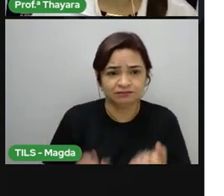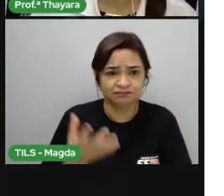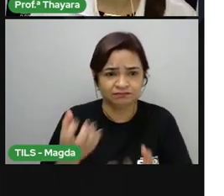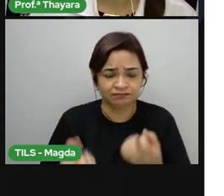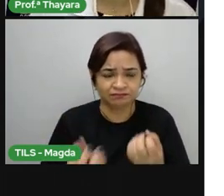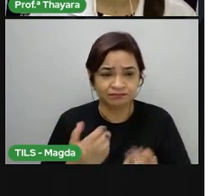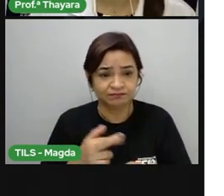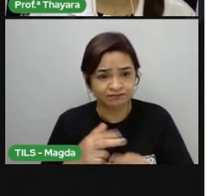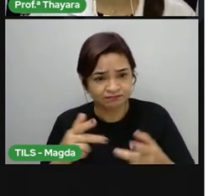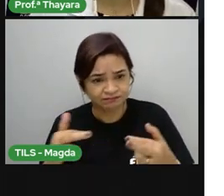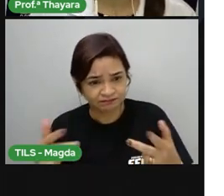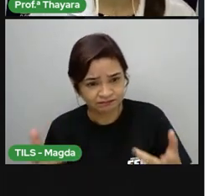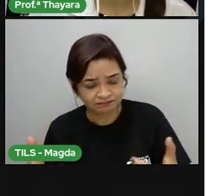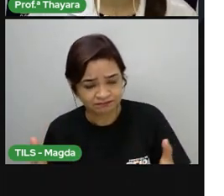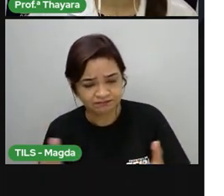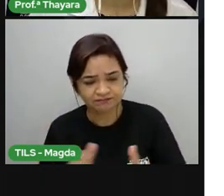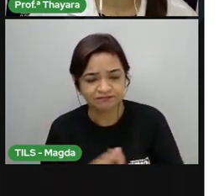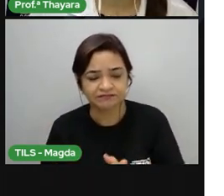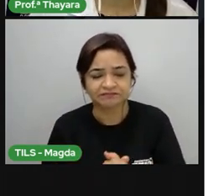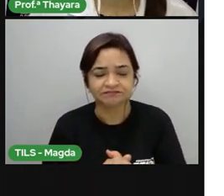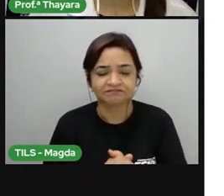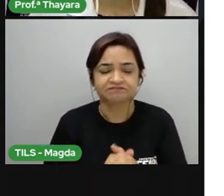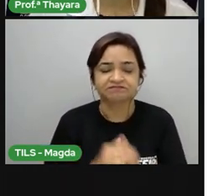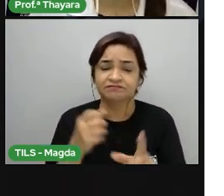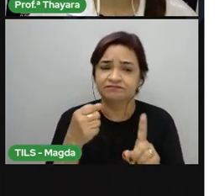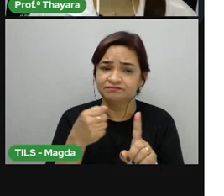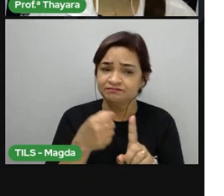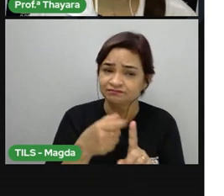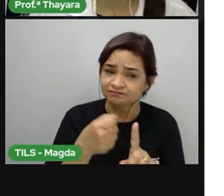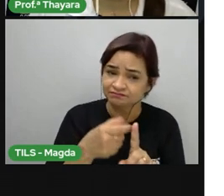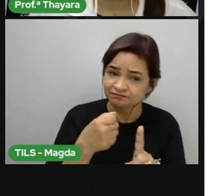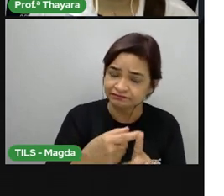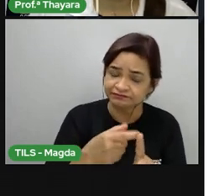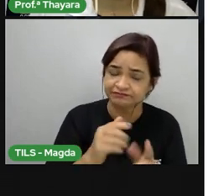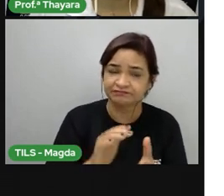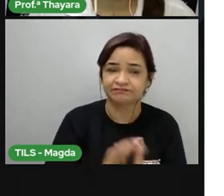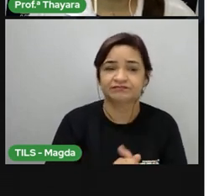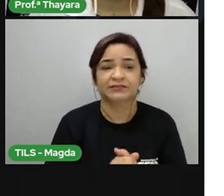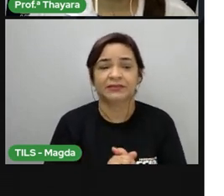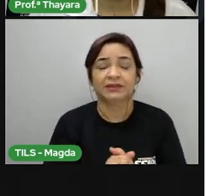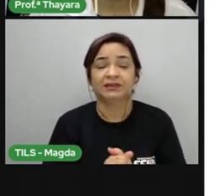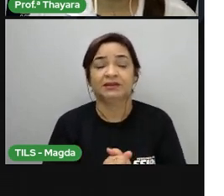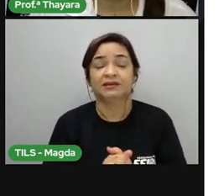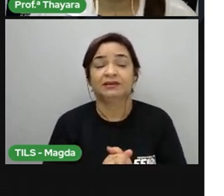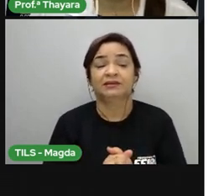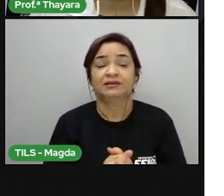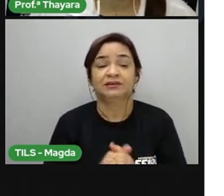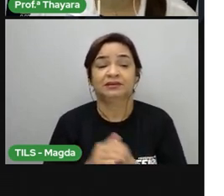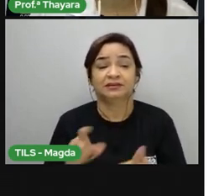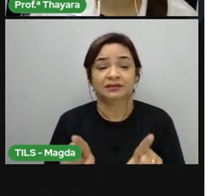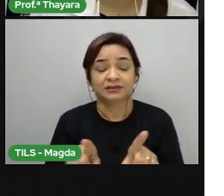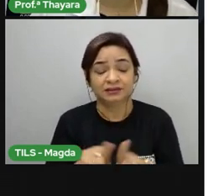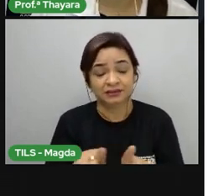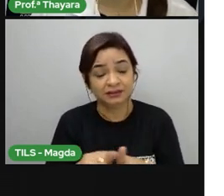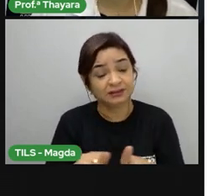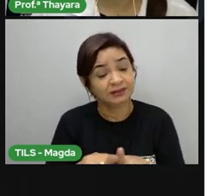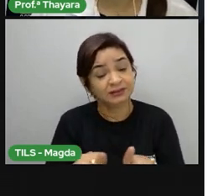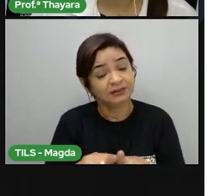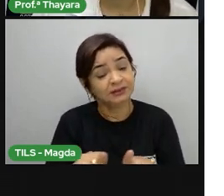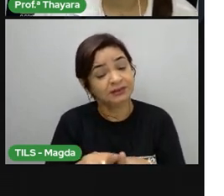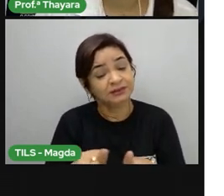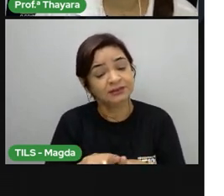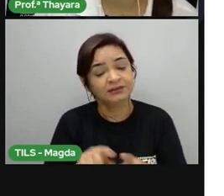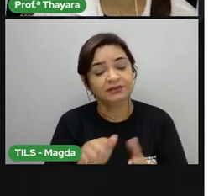lítio. O amarelo é o resultado da queima do só, que também é um mineral. E o